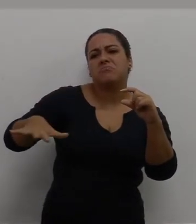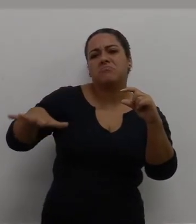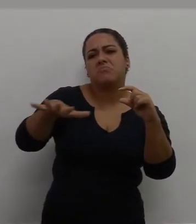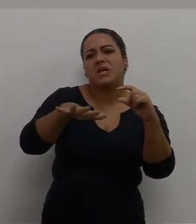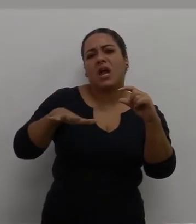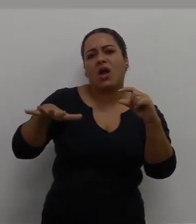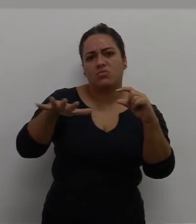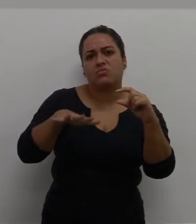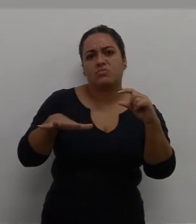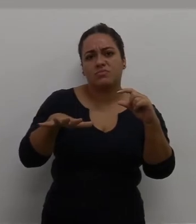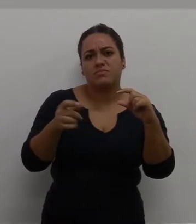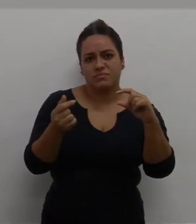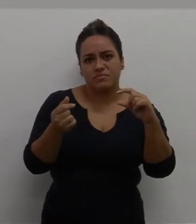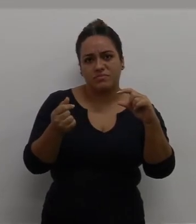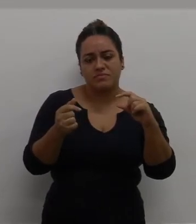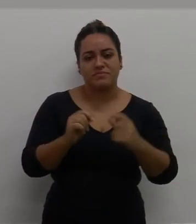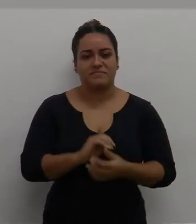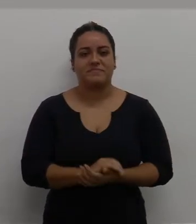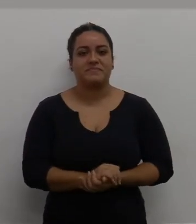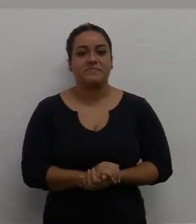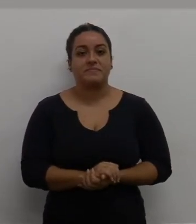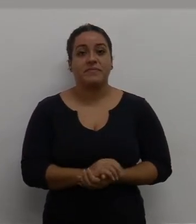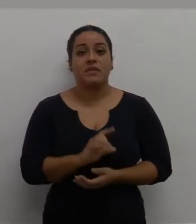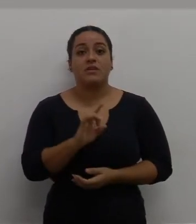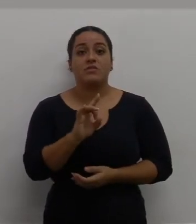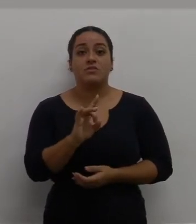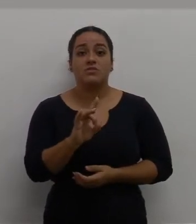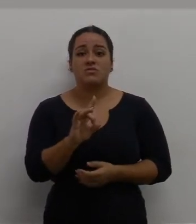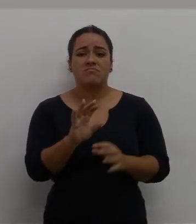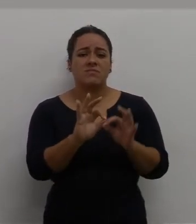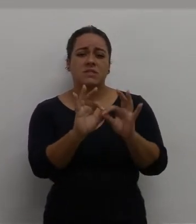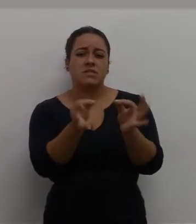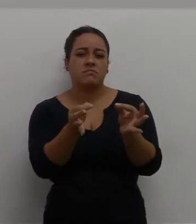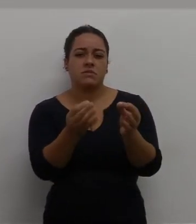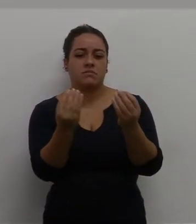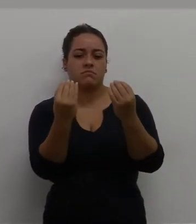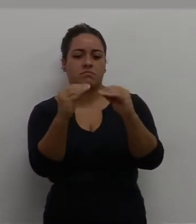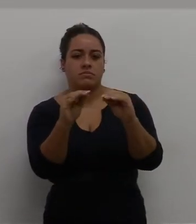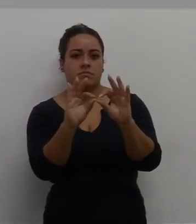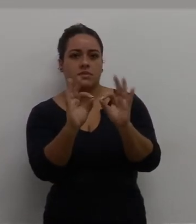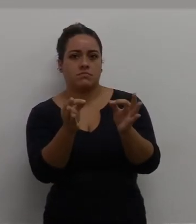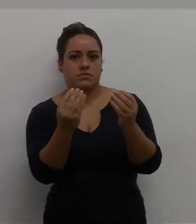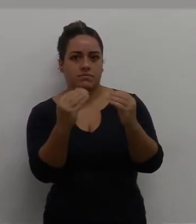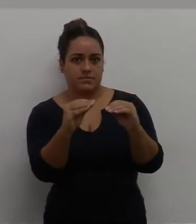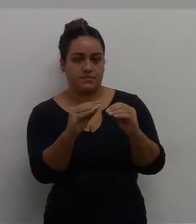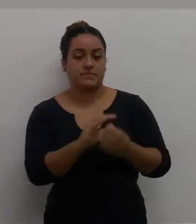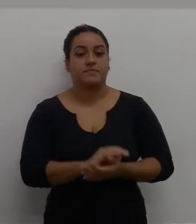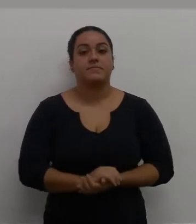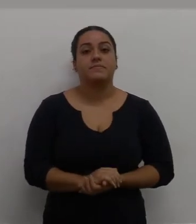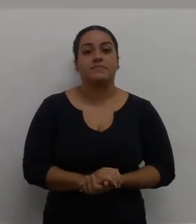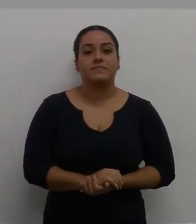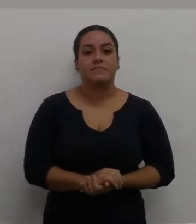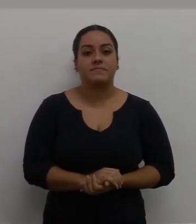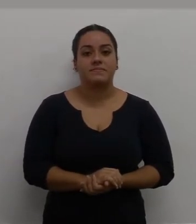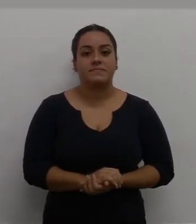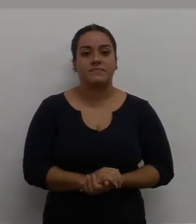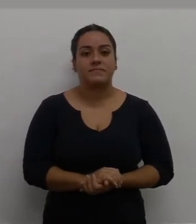de mercado. Só um comentário, só simples, só para, tá?